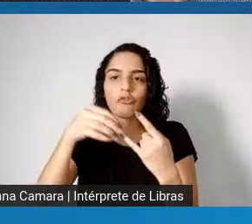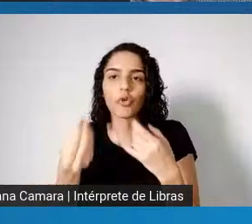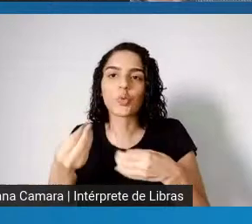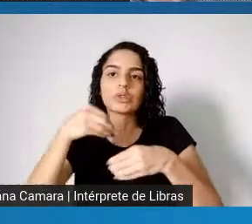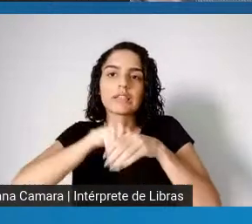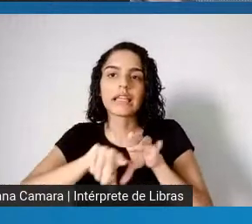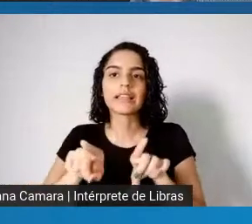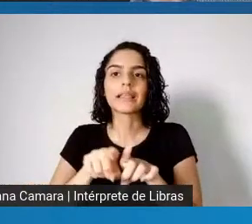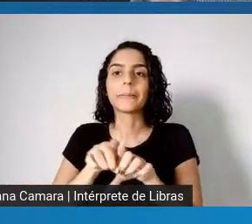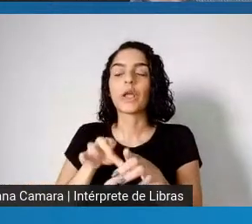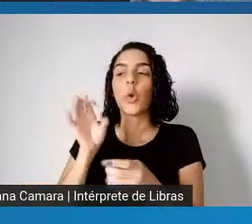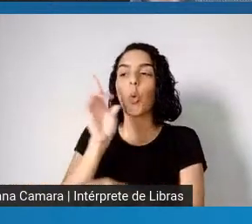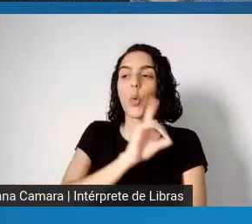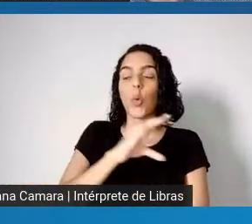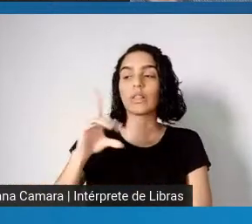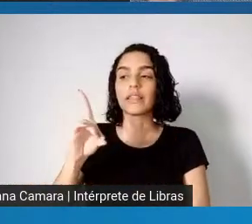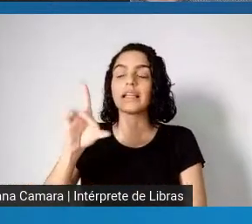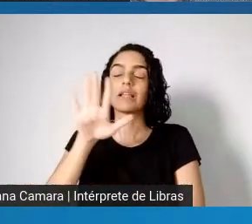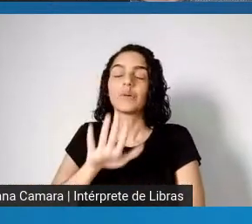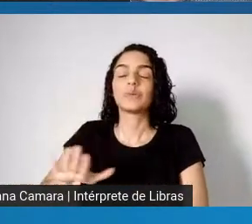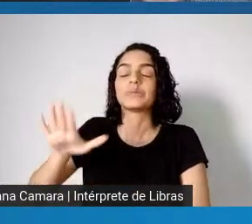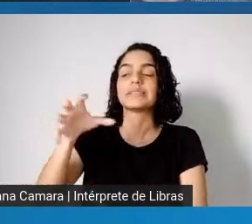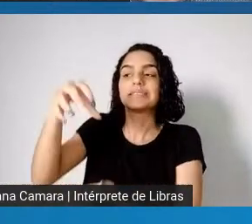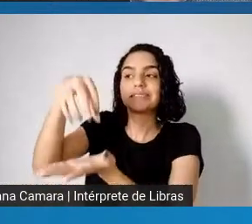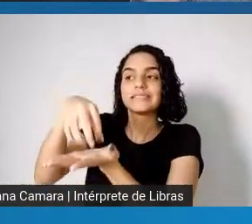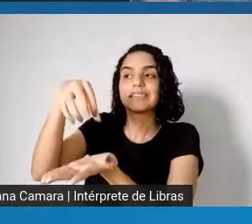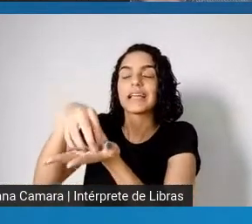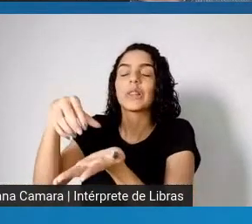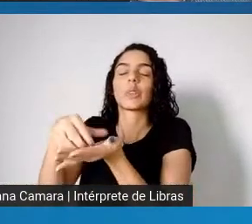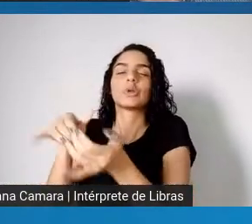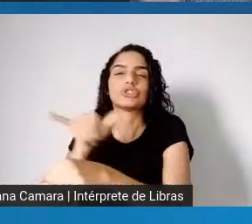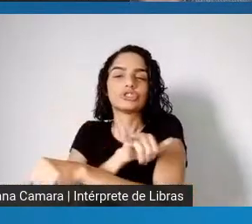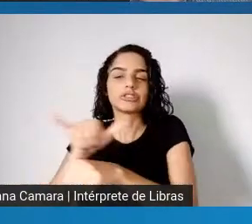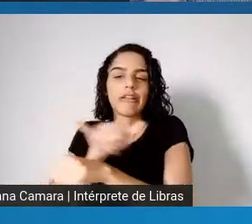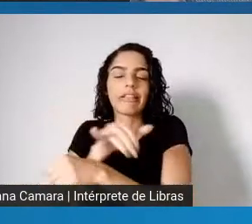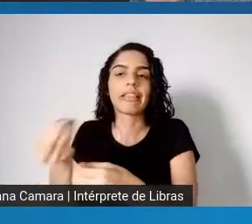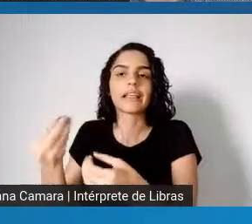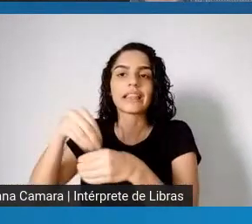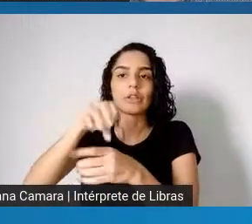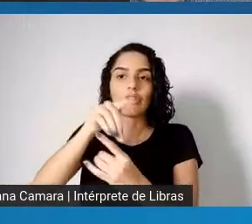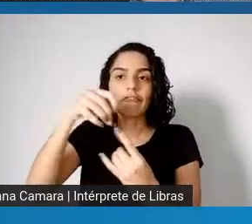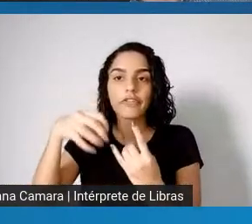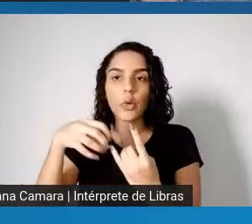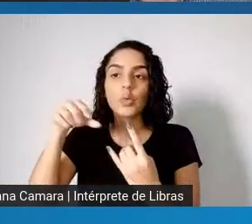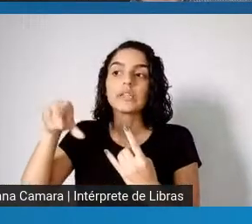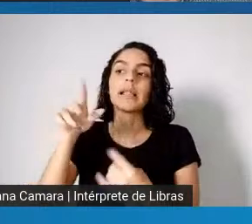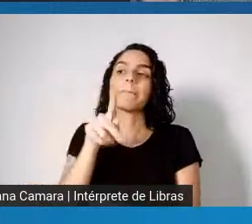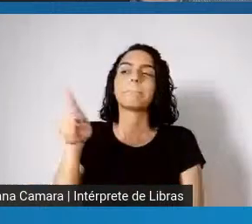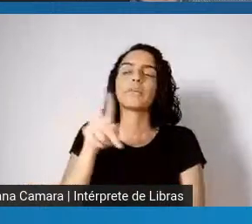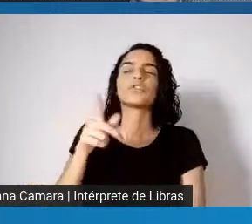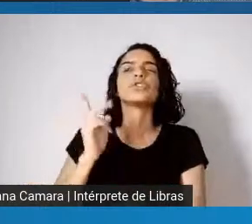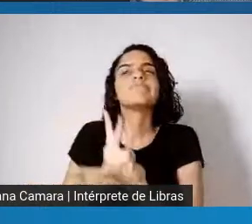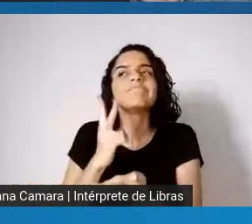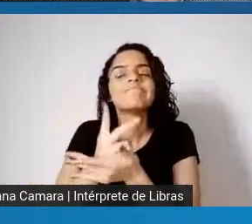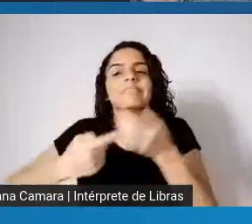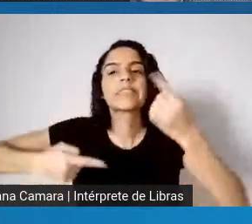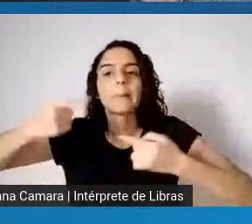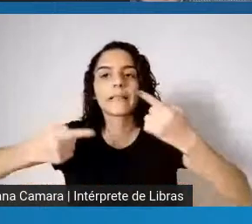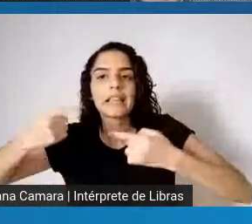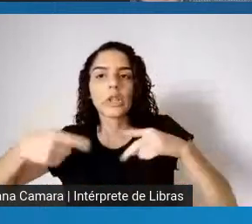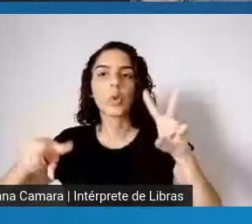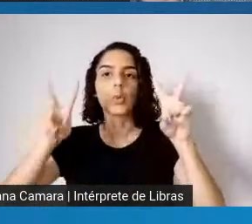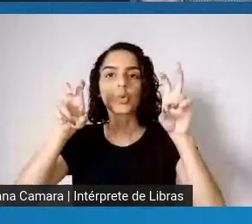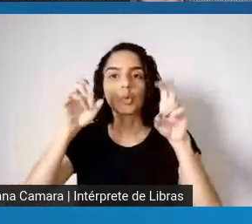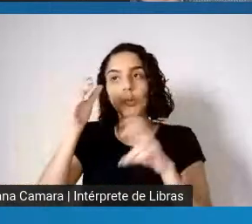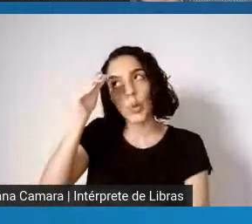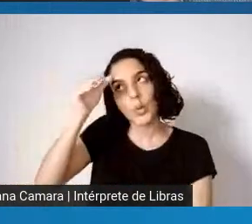Centro de Estudos Estratégicos da Fiocruz e tem sido, assim, incansável, um incansável debatedor e produtor de conhecimentos